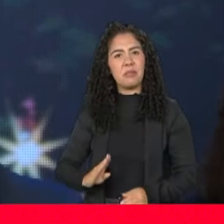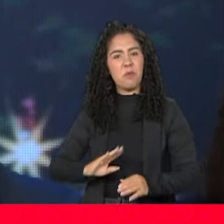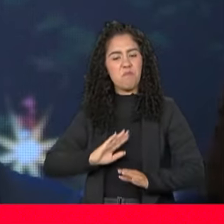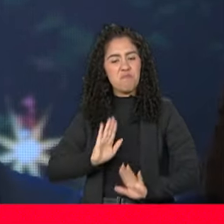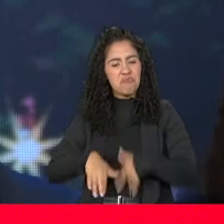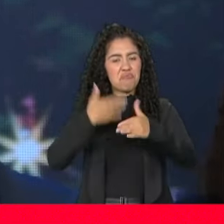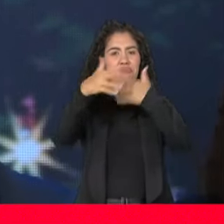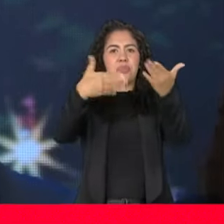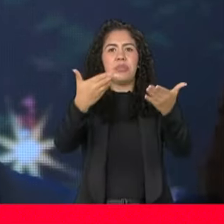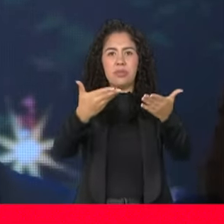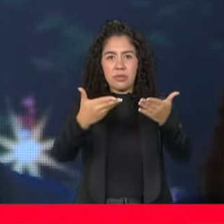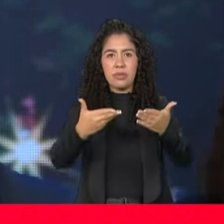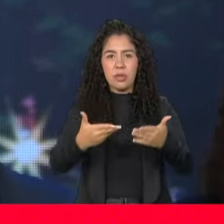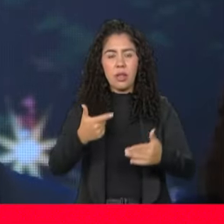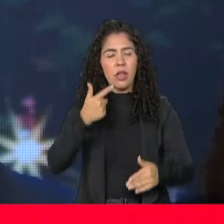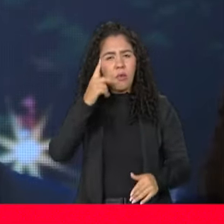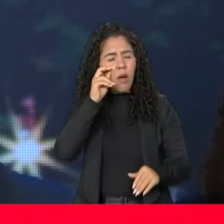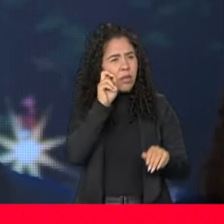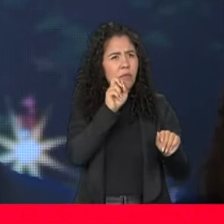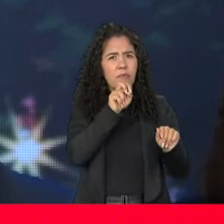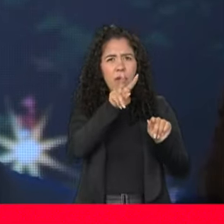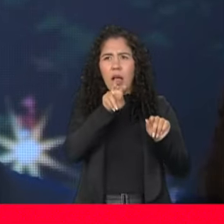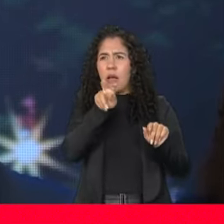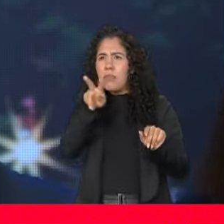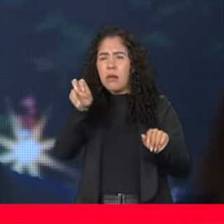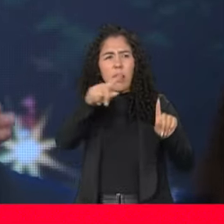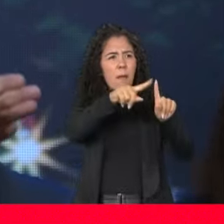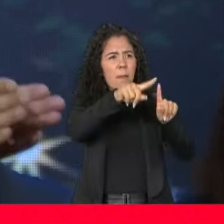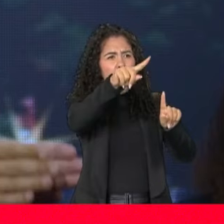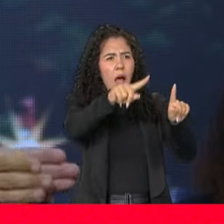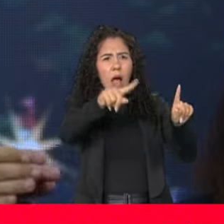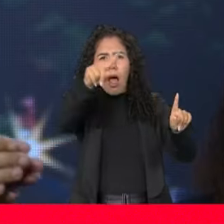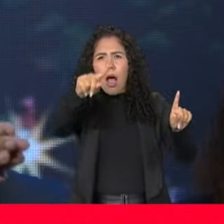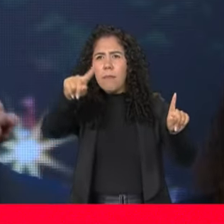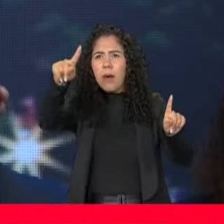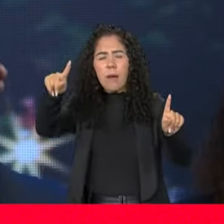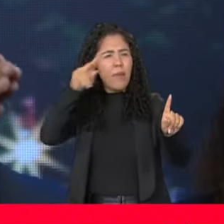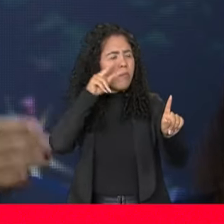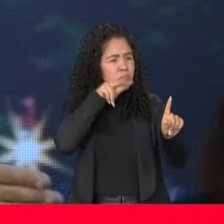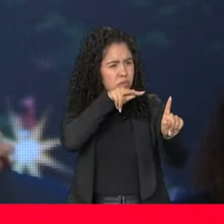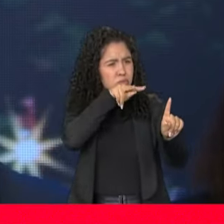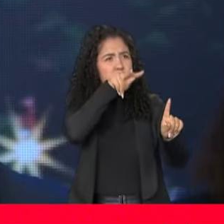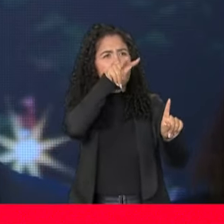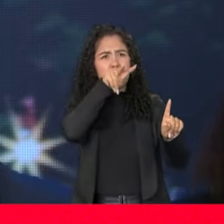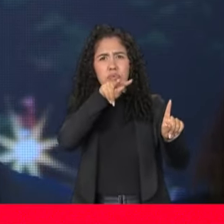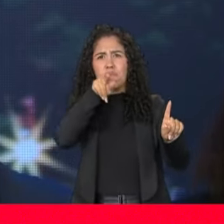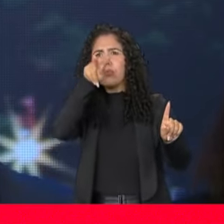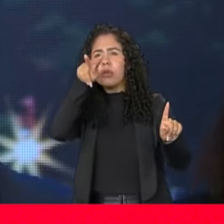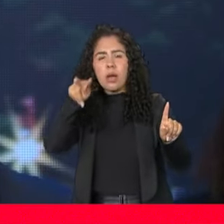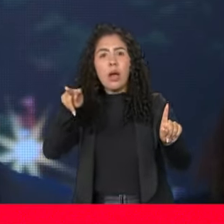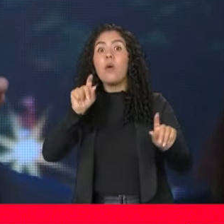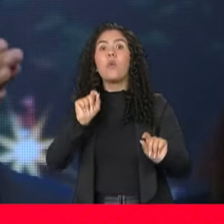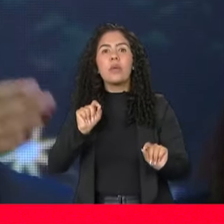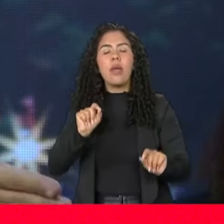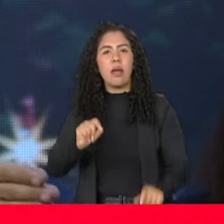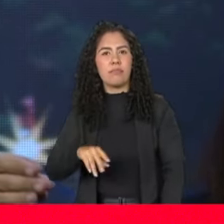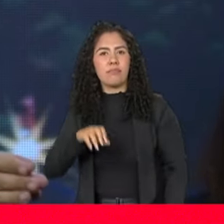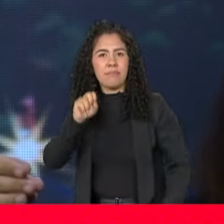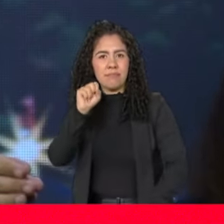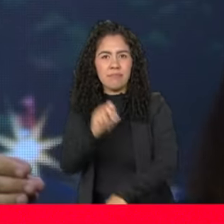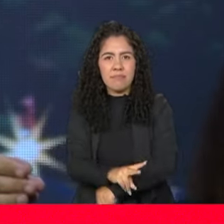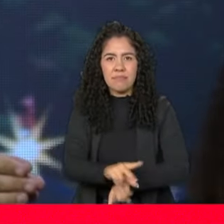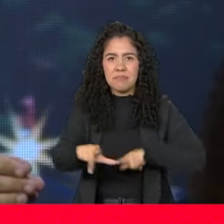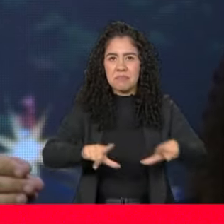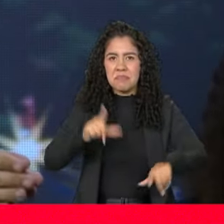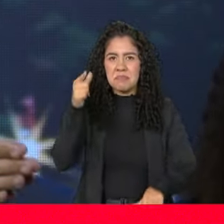olhando para todos os indicadores simultaneamente. Nós estamos olhando para o emprego, nós estamos olhando para a renda,